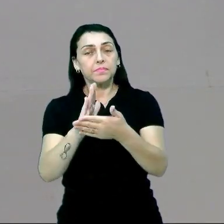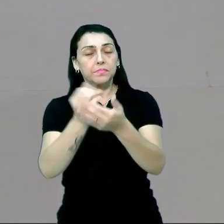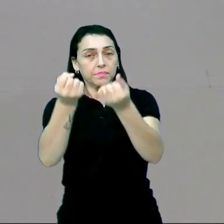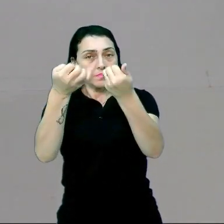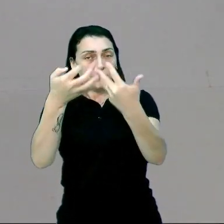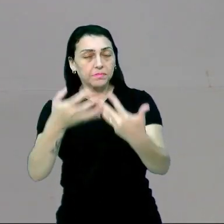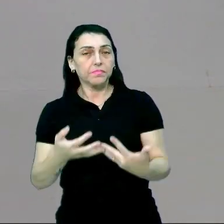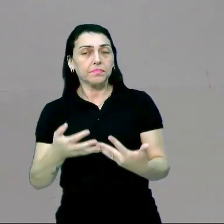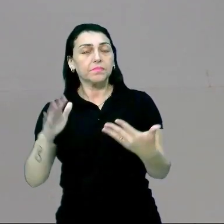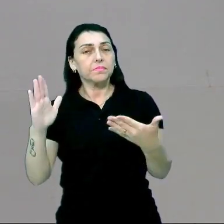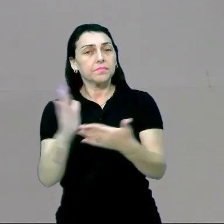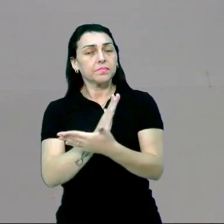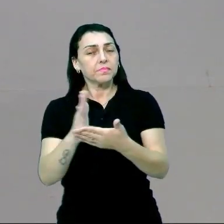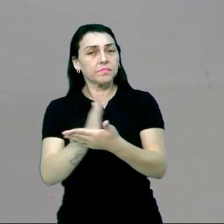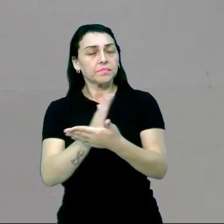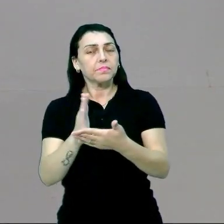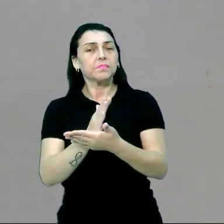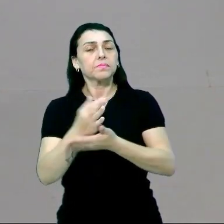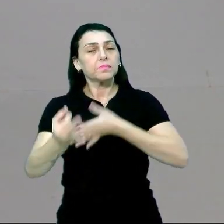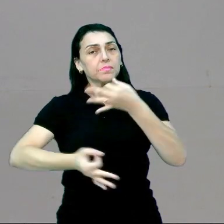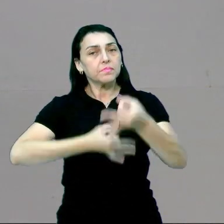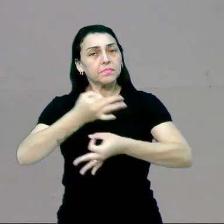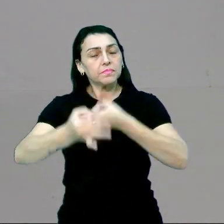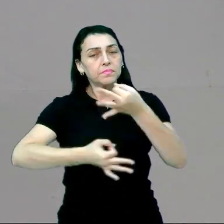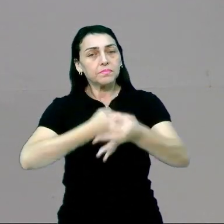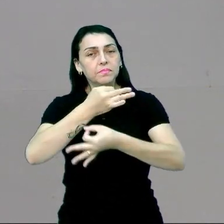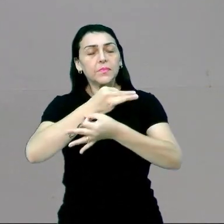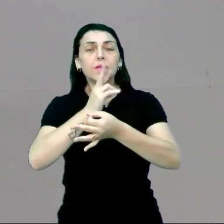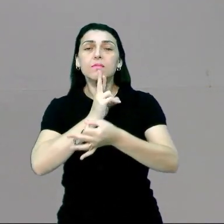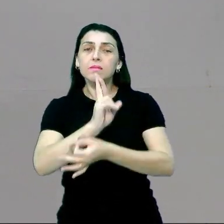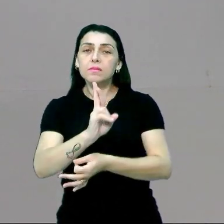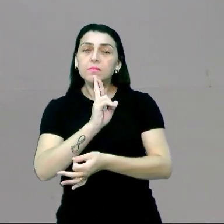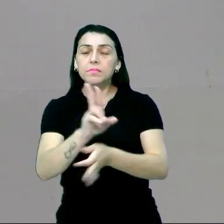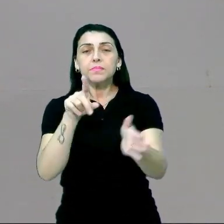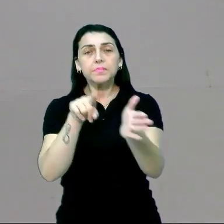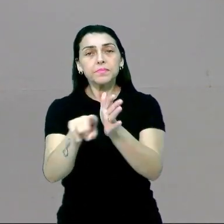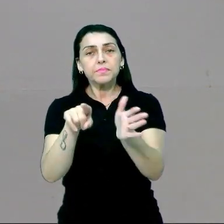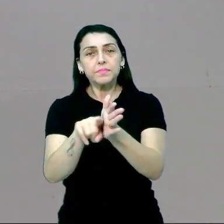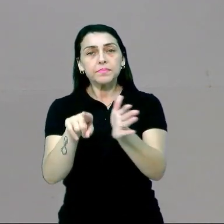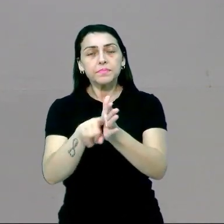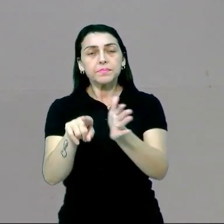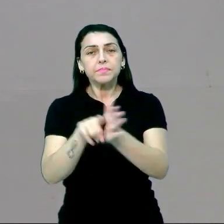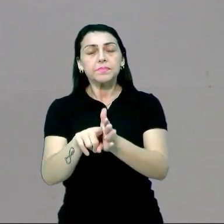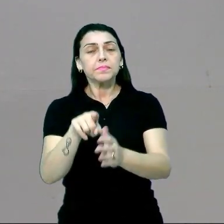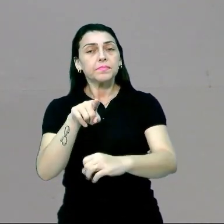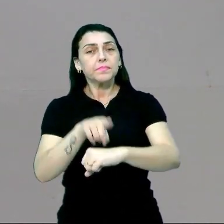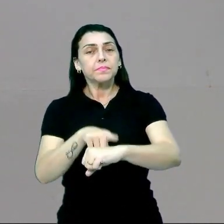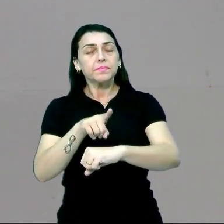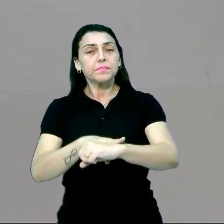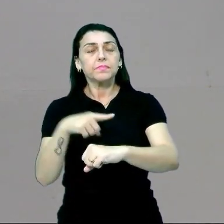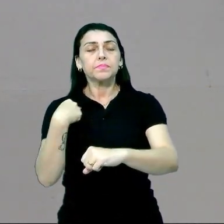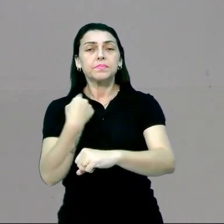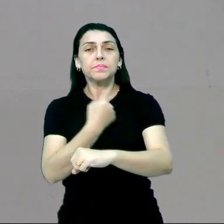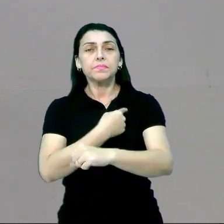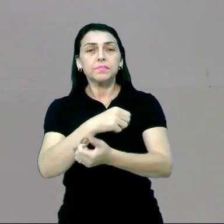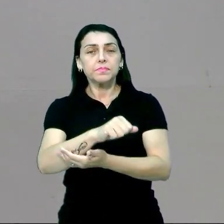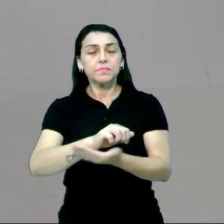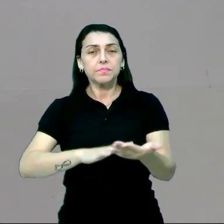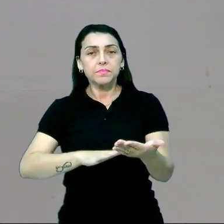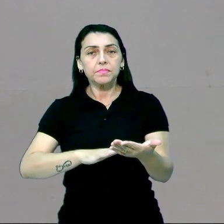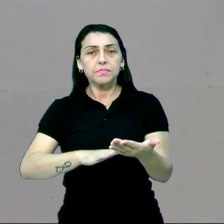explicações, algumas considerações e as resoluções de questões no momento do nosso